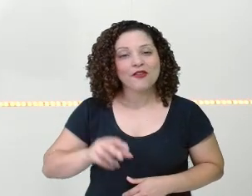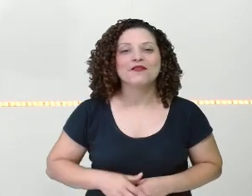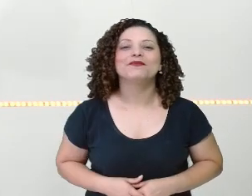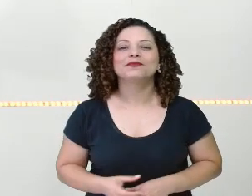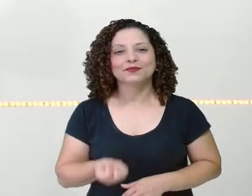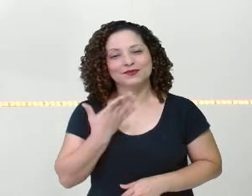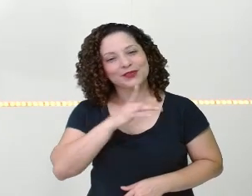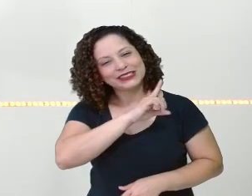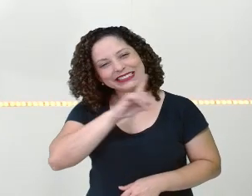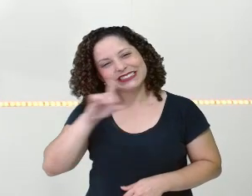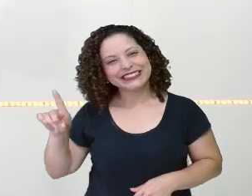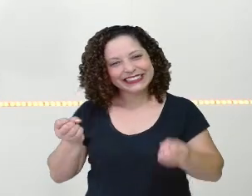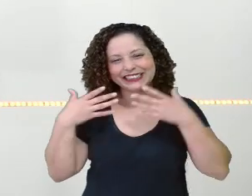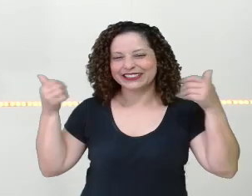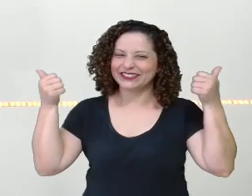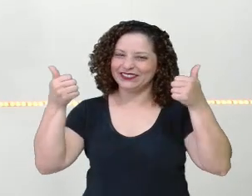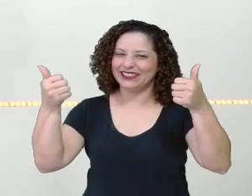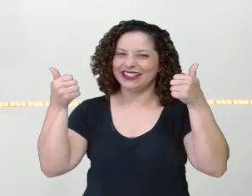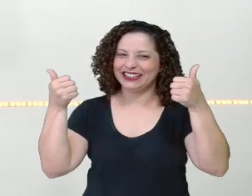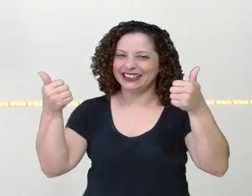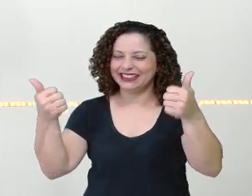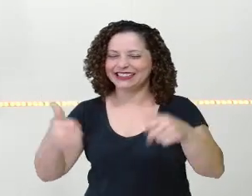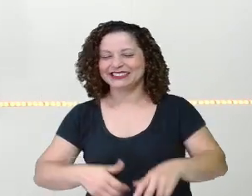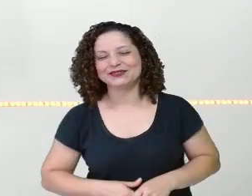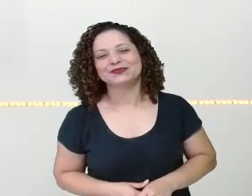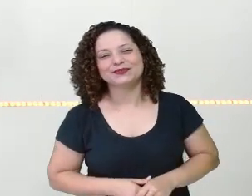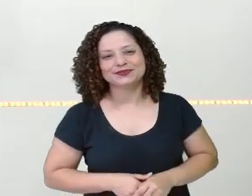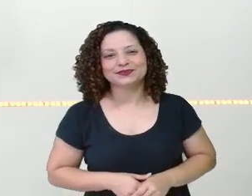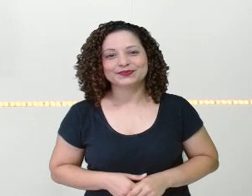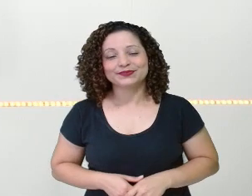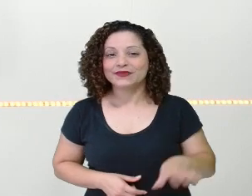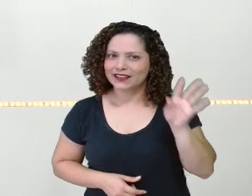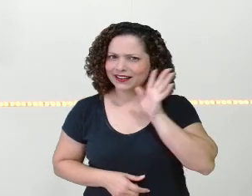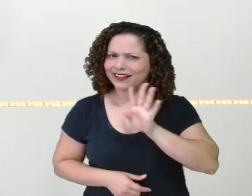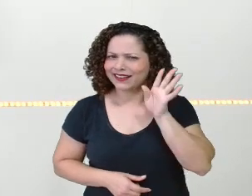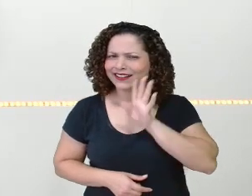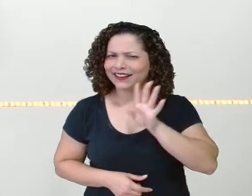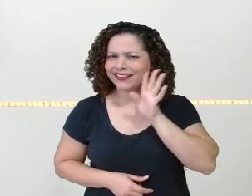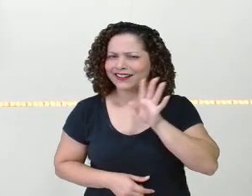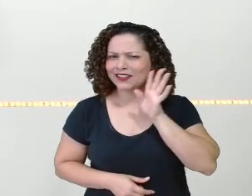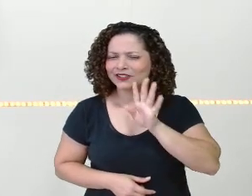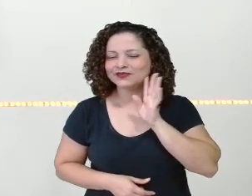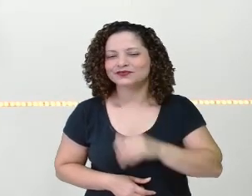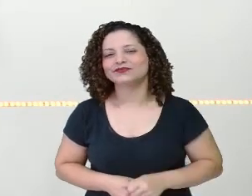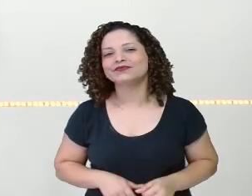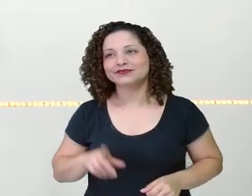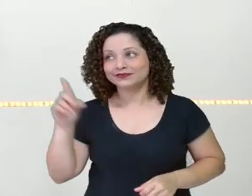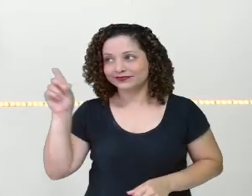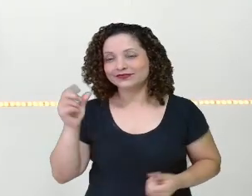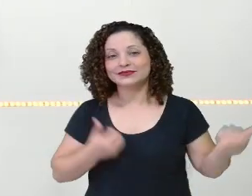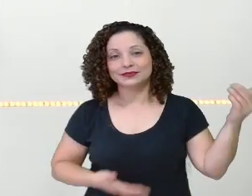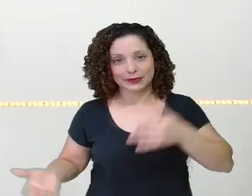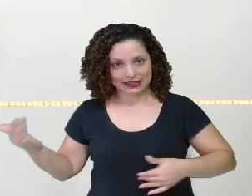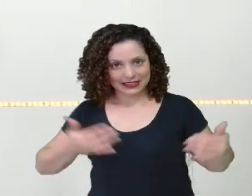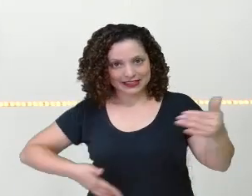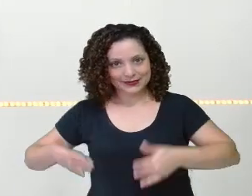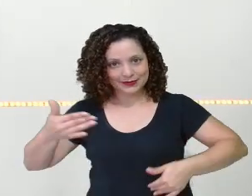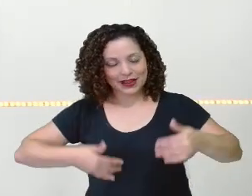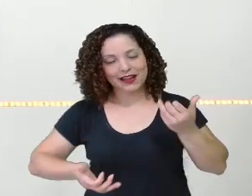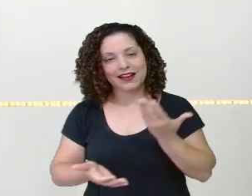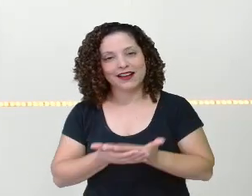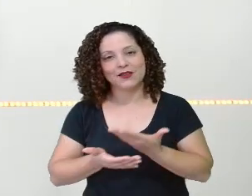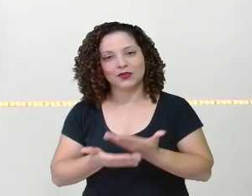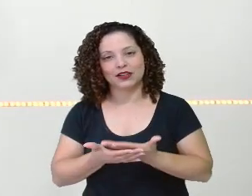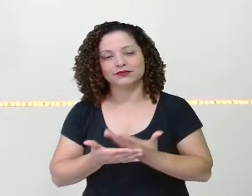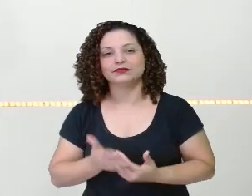bem, professora Esther! Olha que legal! Vovó Brígida vai participar da nossa aula, tá? Ela participou